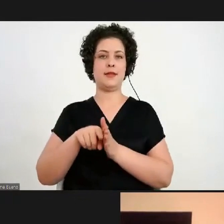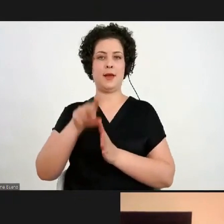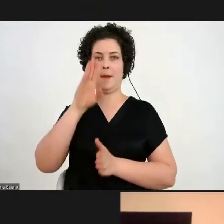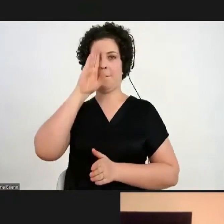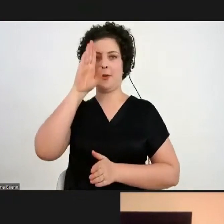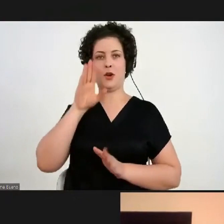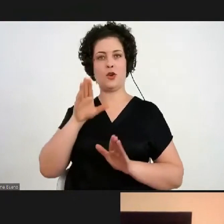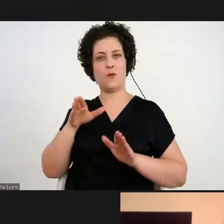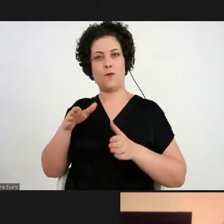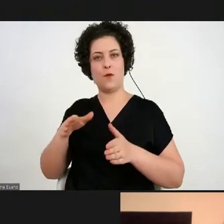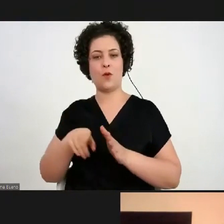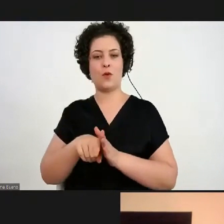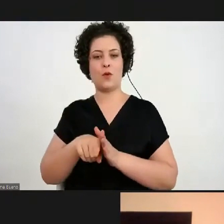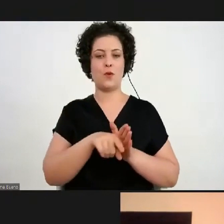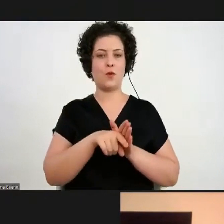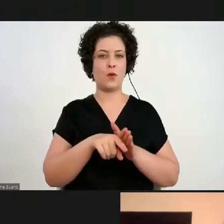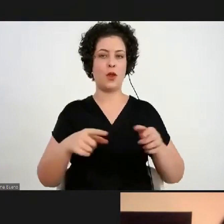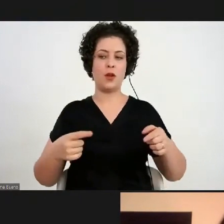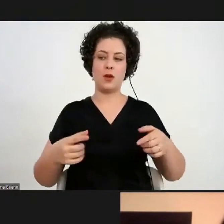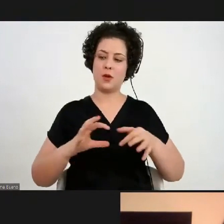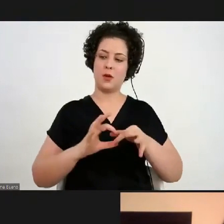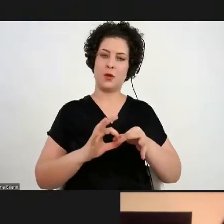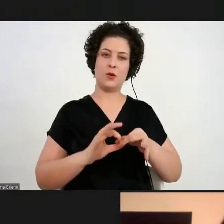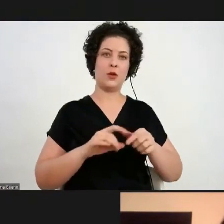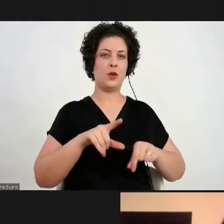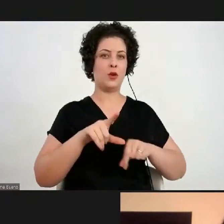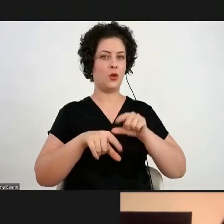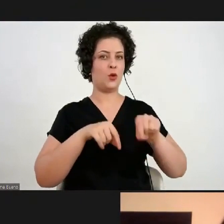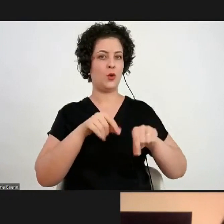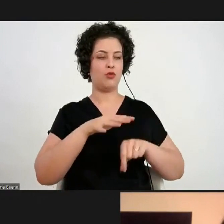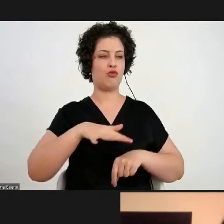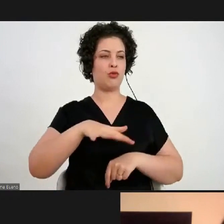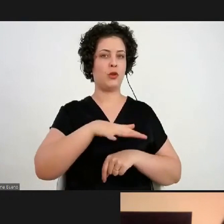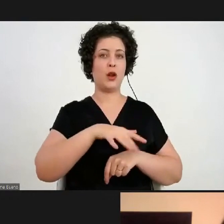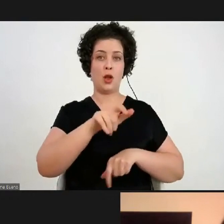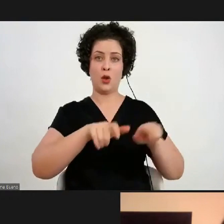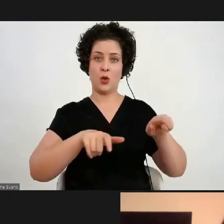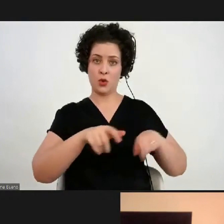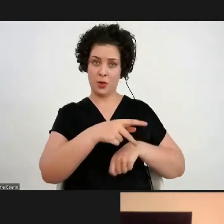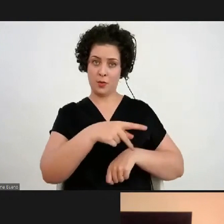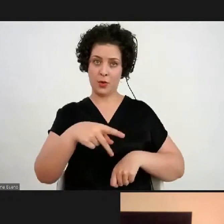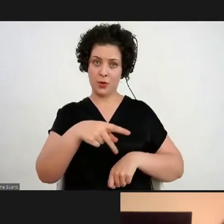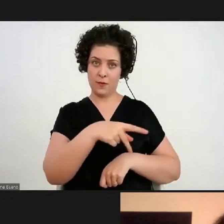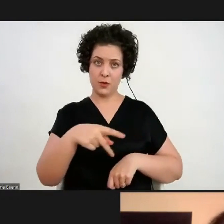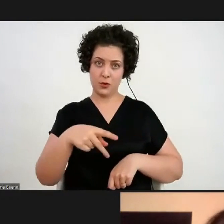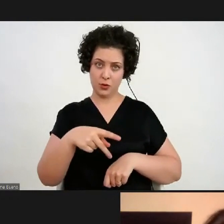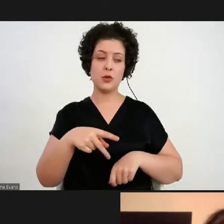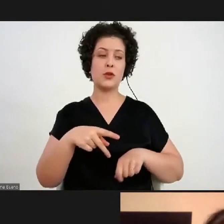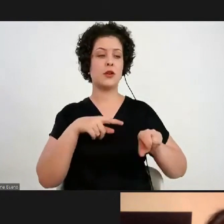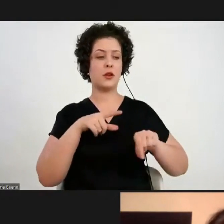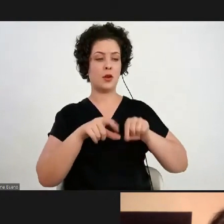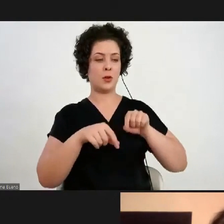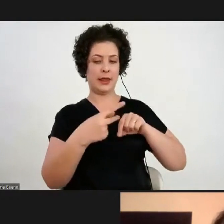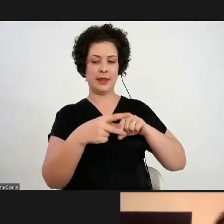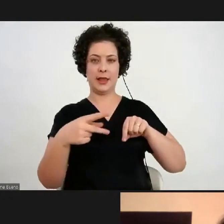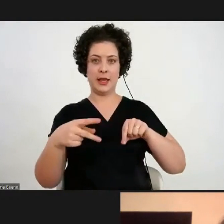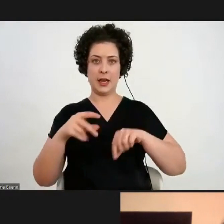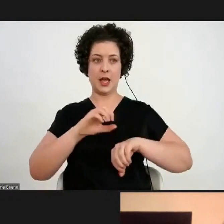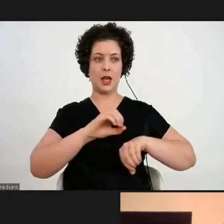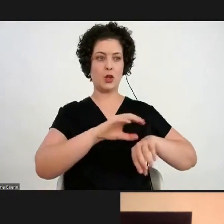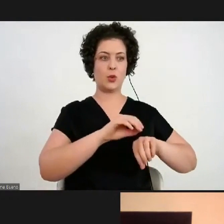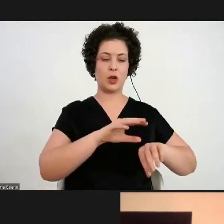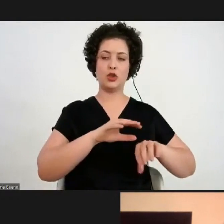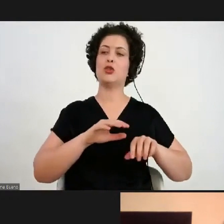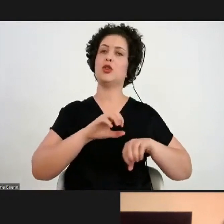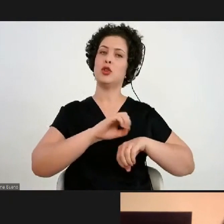trabalha também, dado a curadoria geral do museu, são os docentes que o museu fazem as suas curadorias, e o educativo trabalha